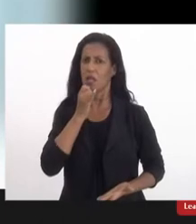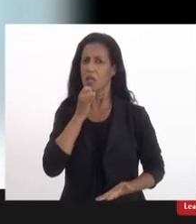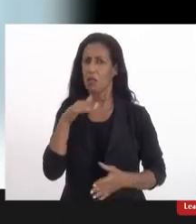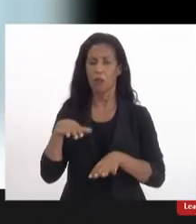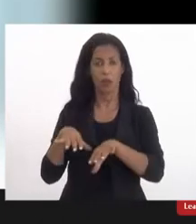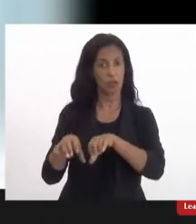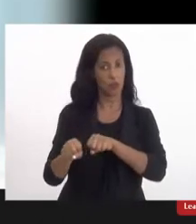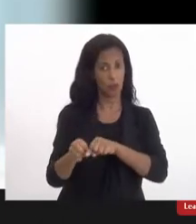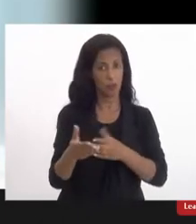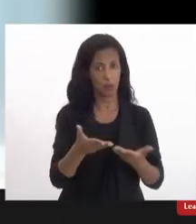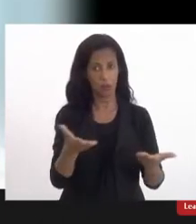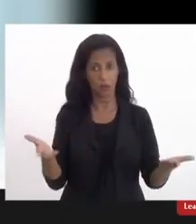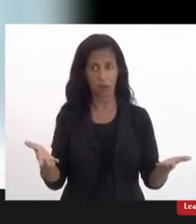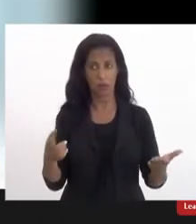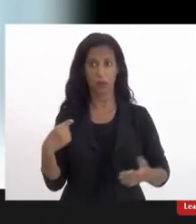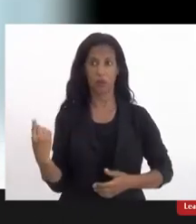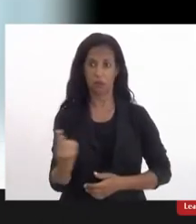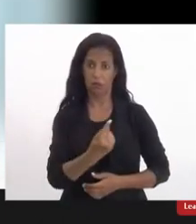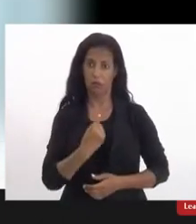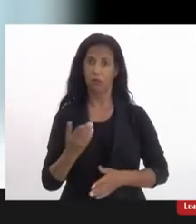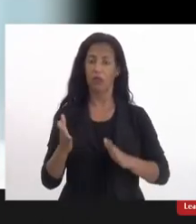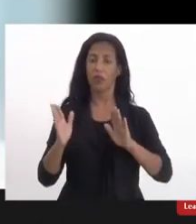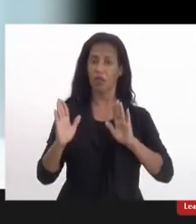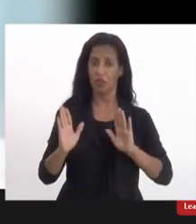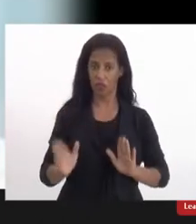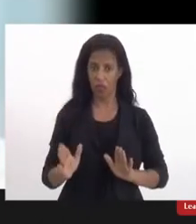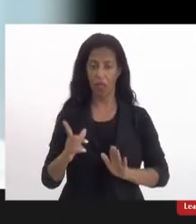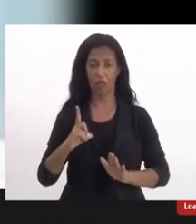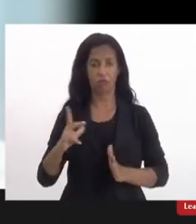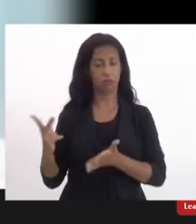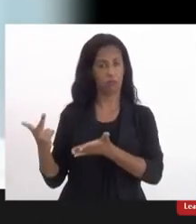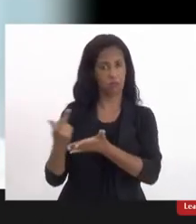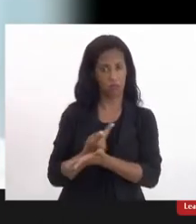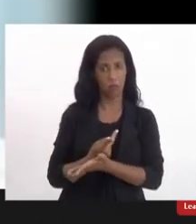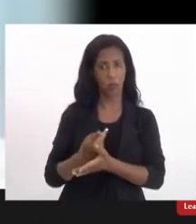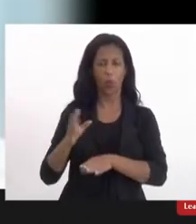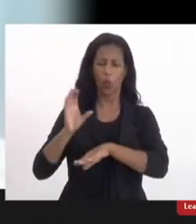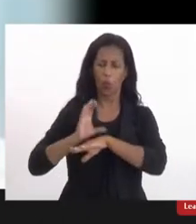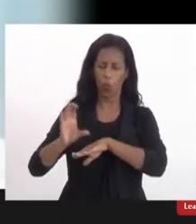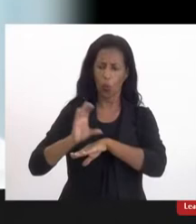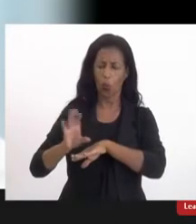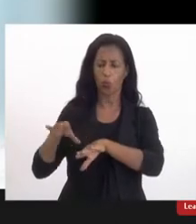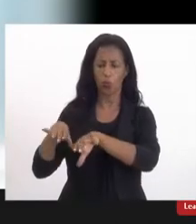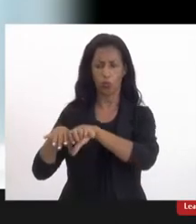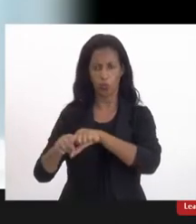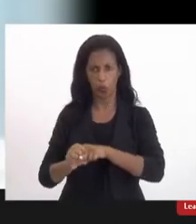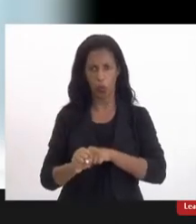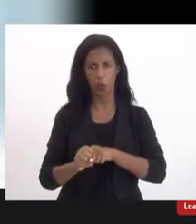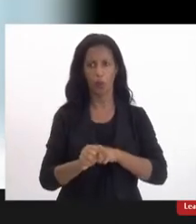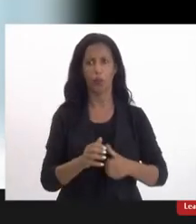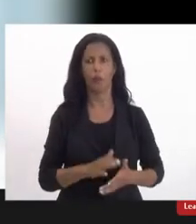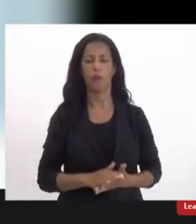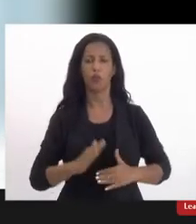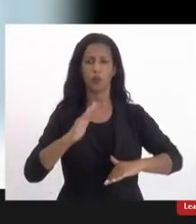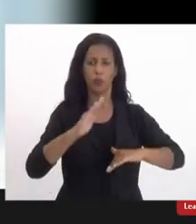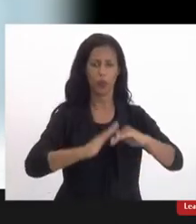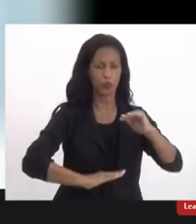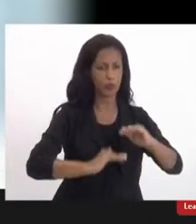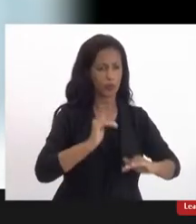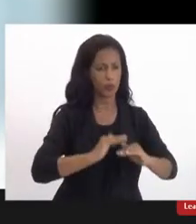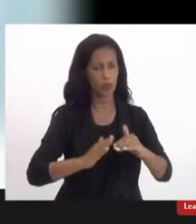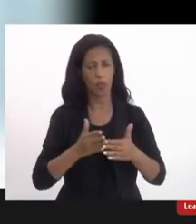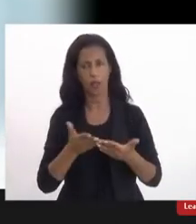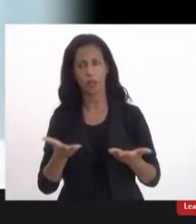formações que nós já fazemos né cursos de formações para formação de profissionais